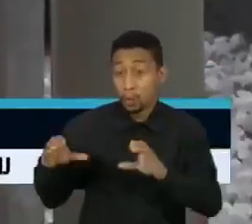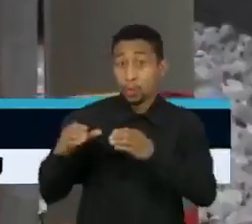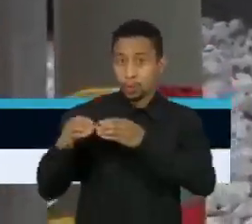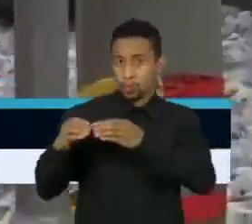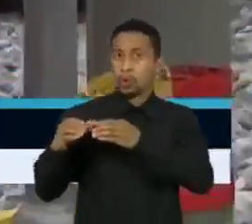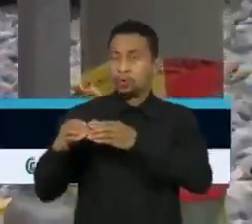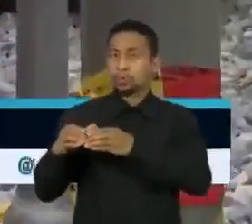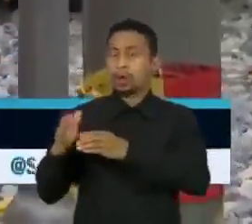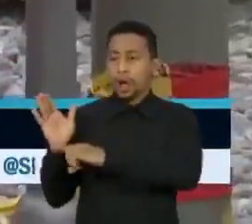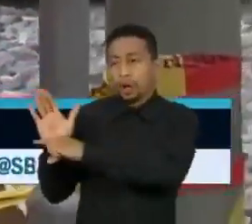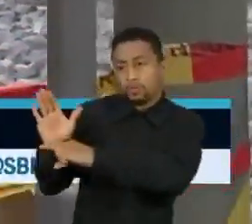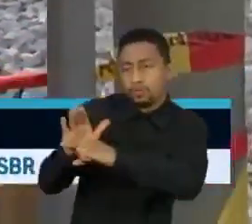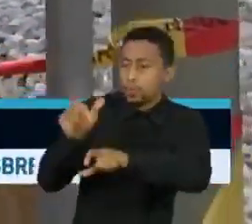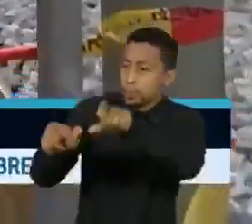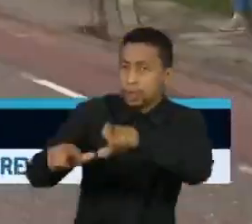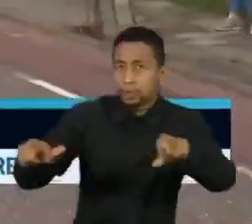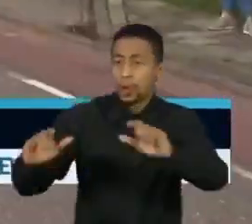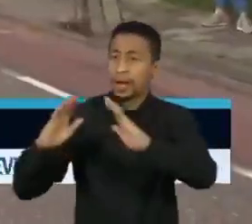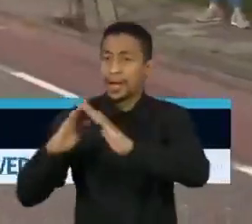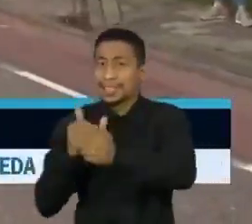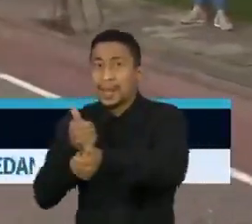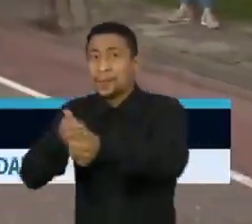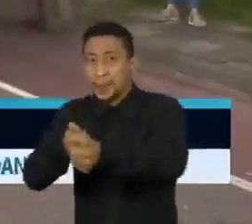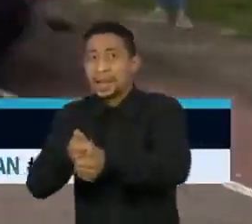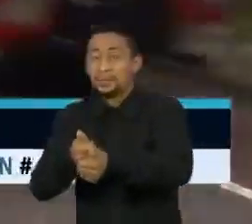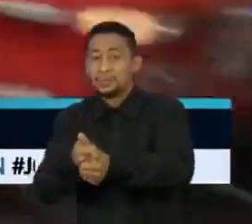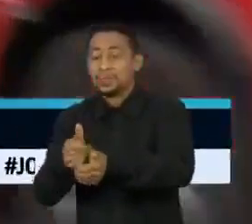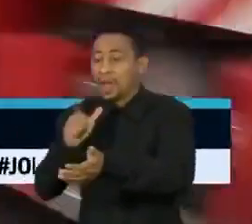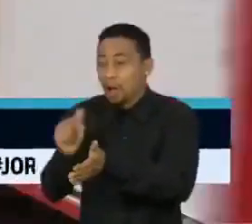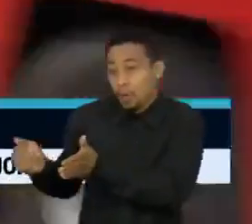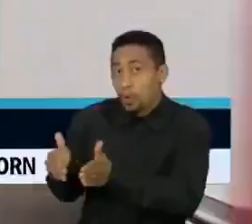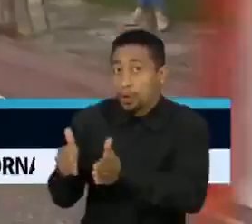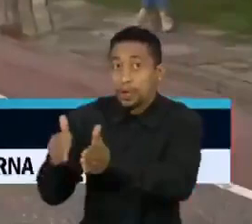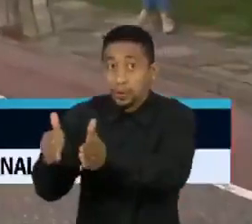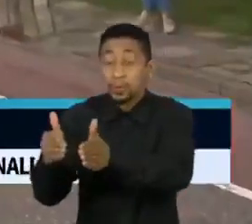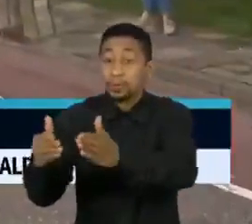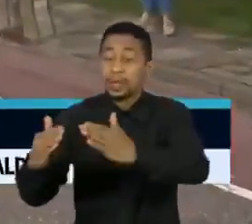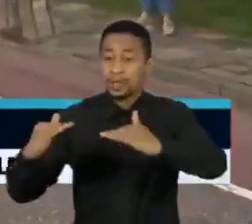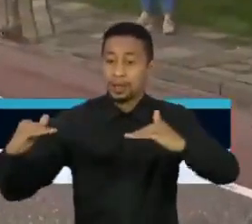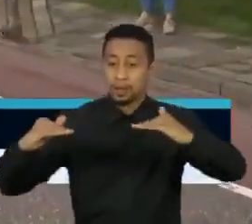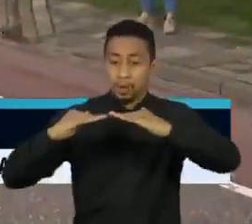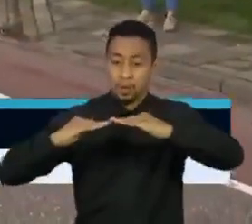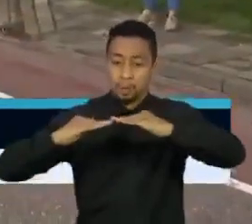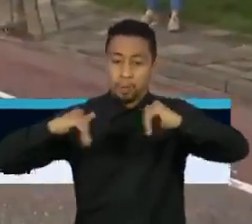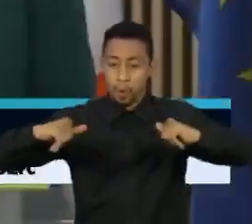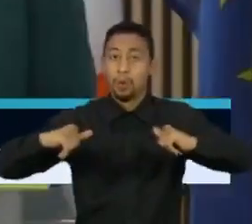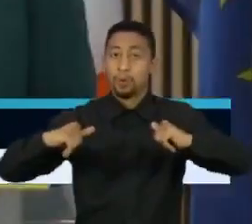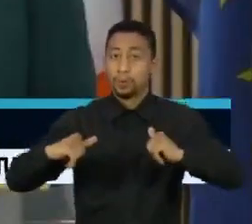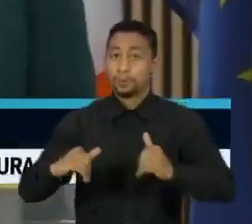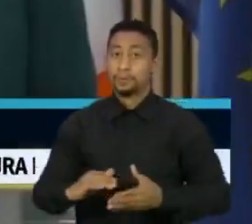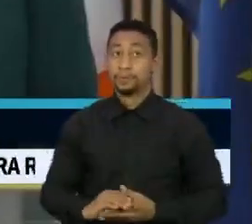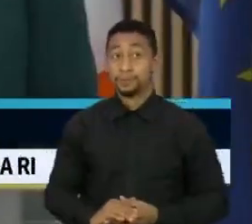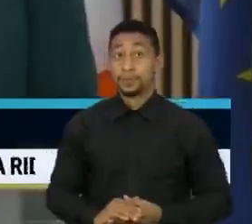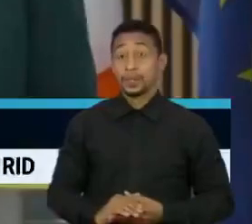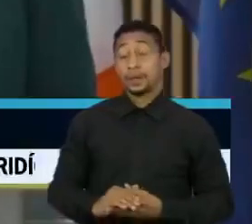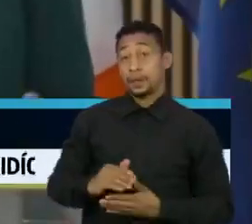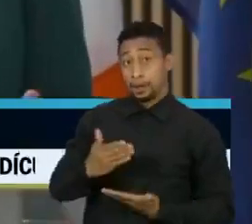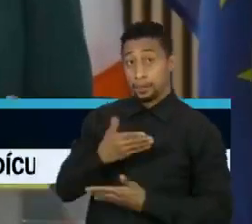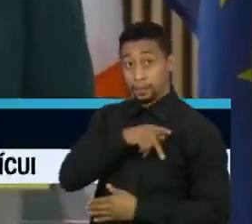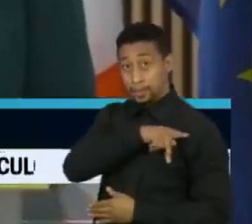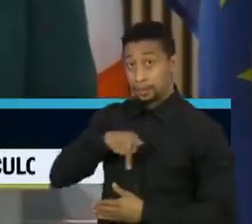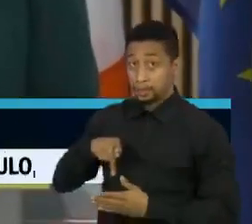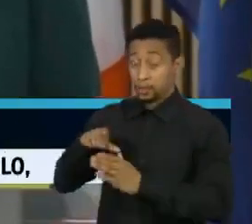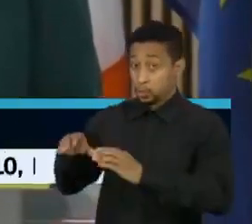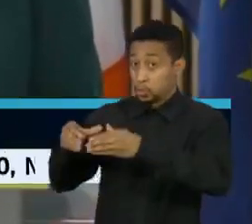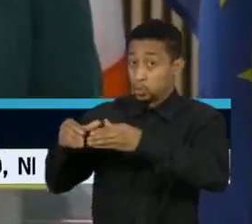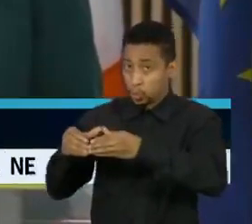removeram os moradores de casas próximas a um canal em Limburg, depois do rompimento de um dique. A presidente da Comissão